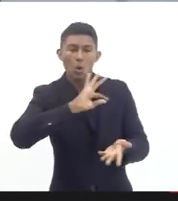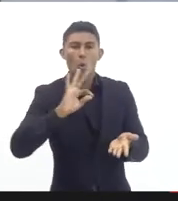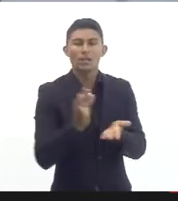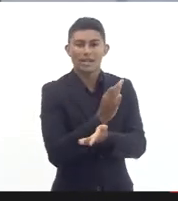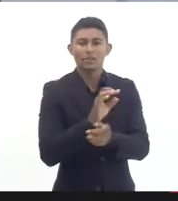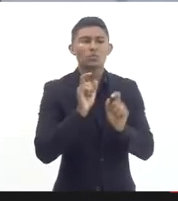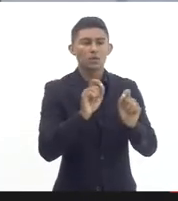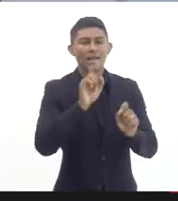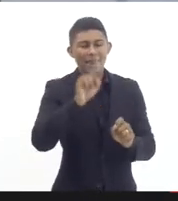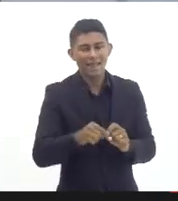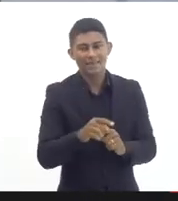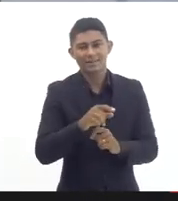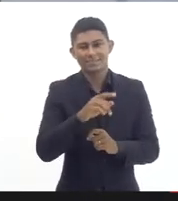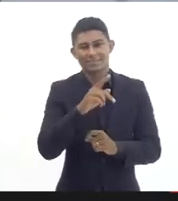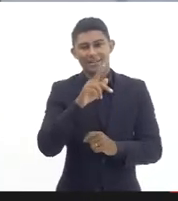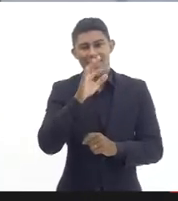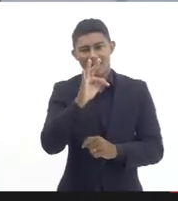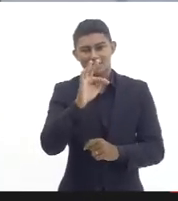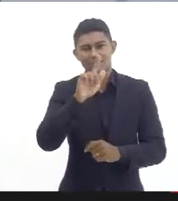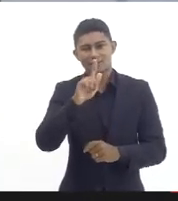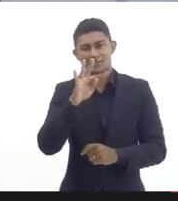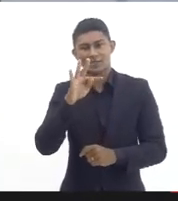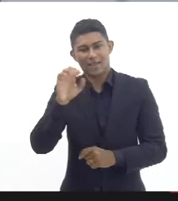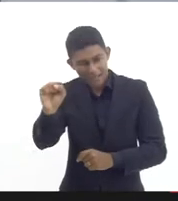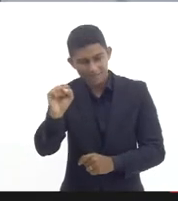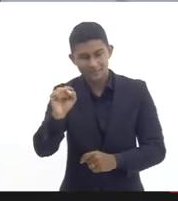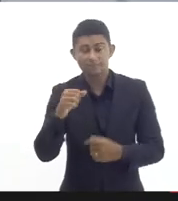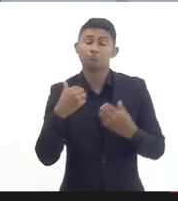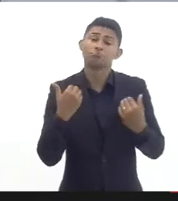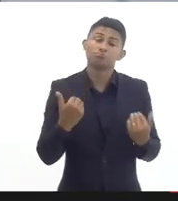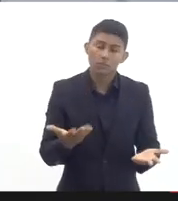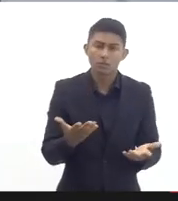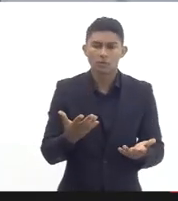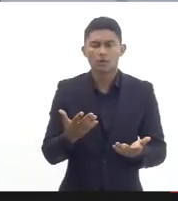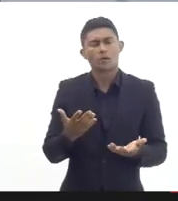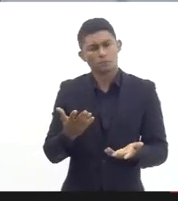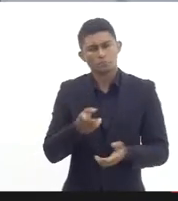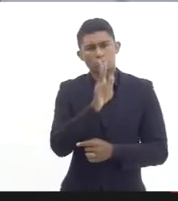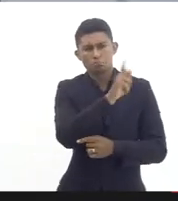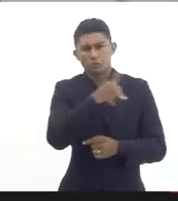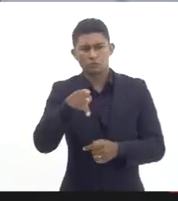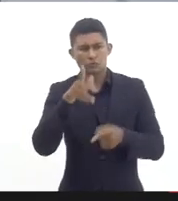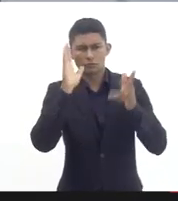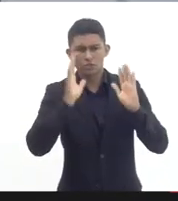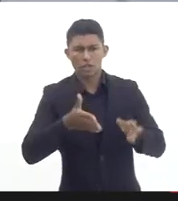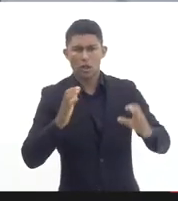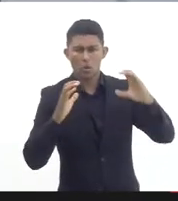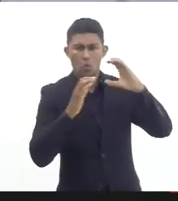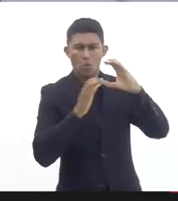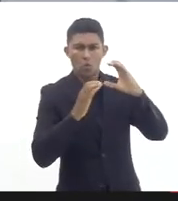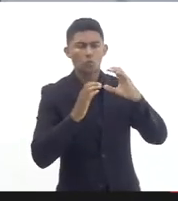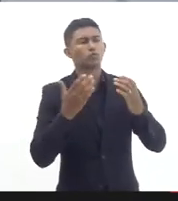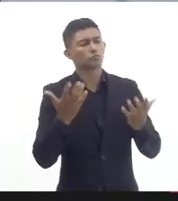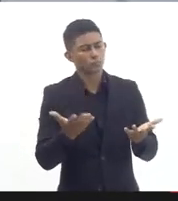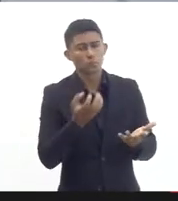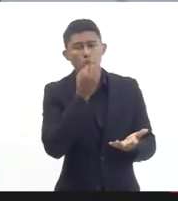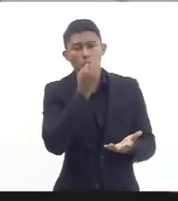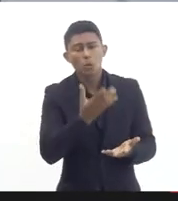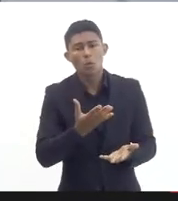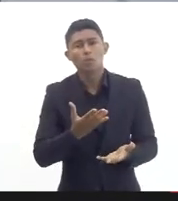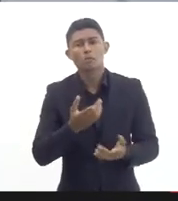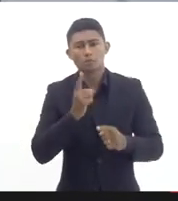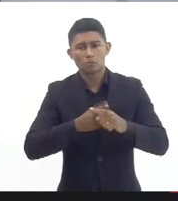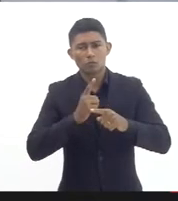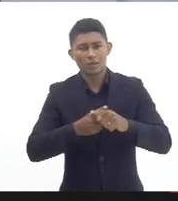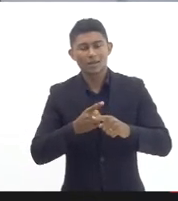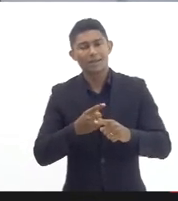tem contribuição preferencial então é uma vantagem na interpretação dessa previdência e a previdência